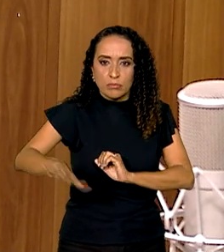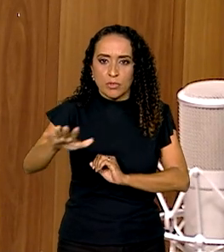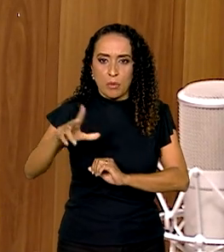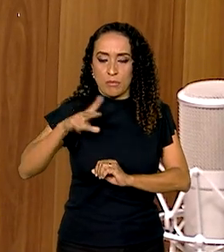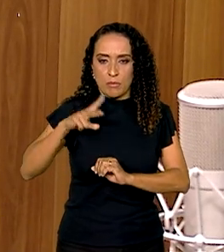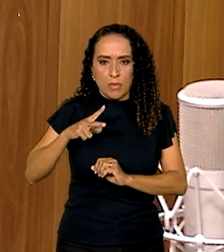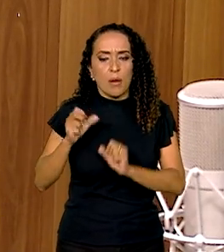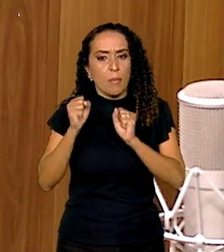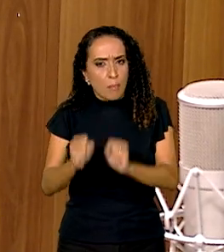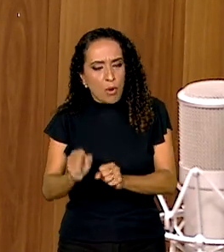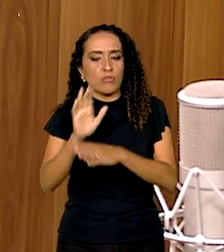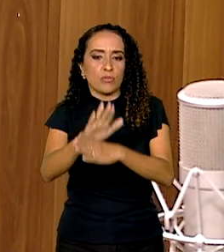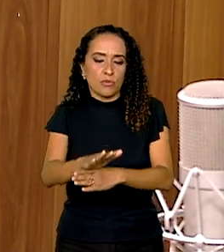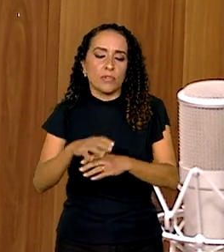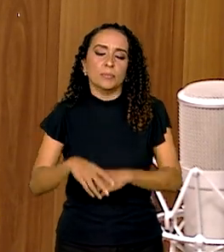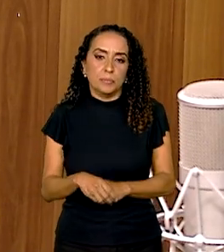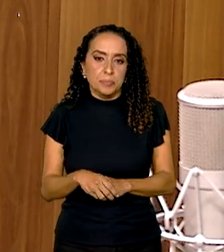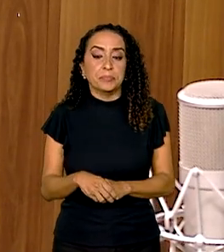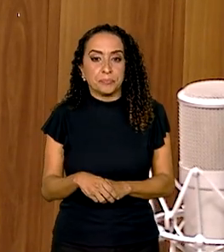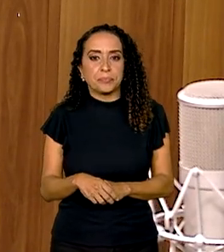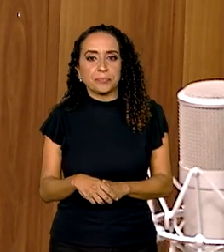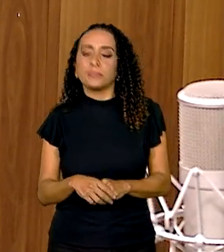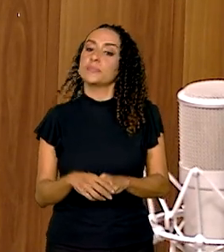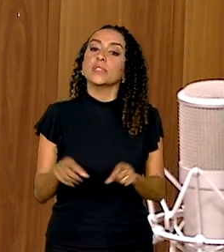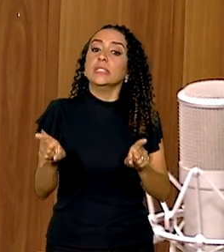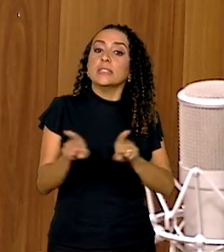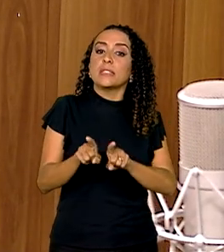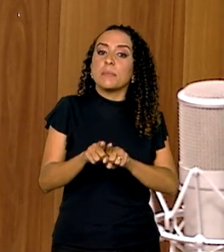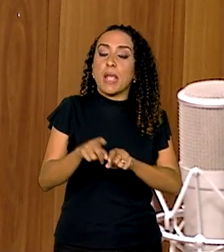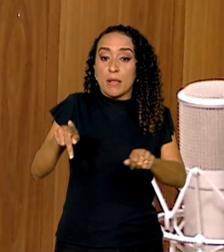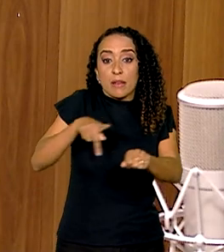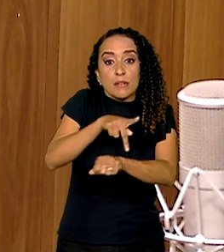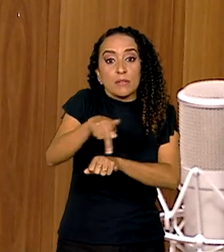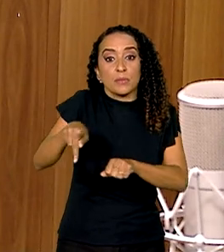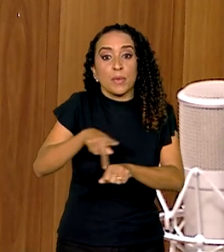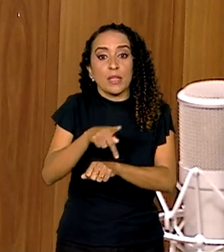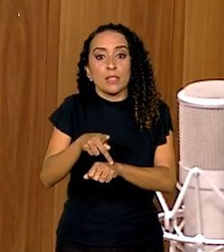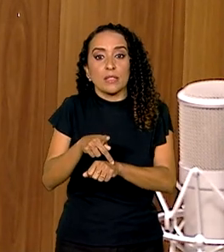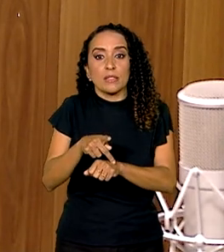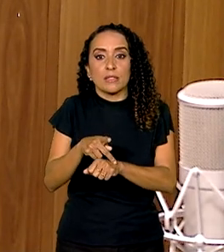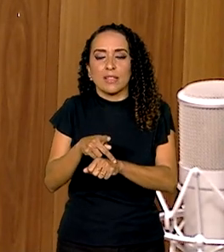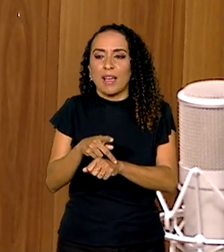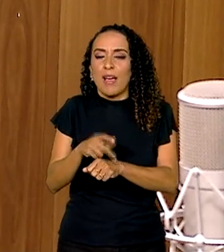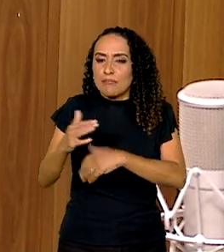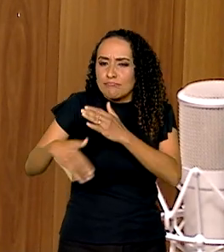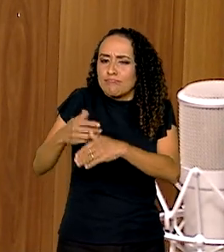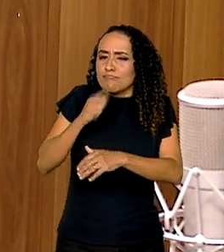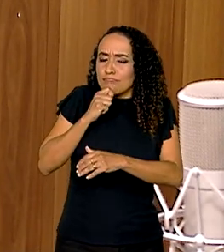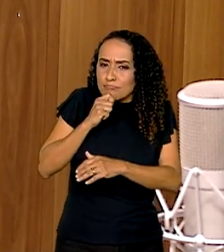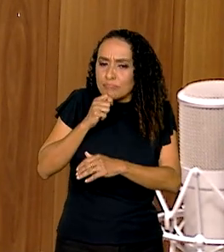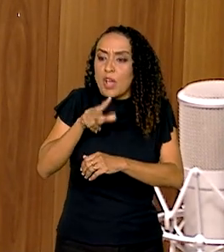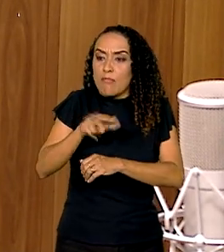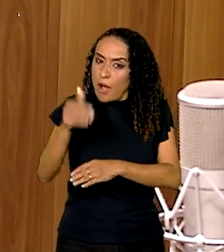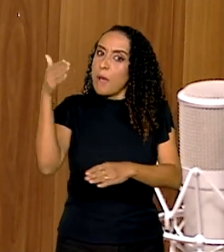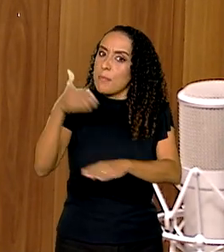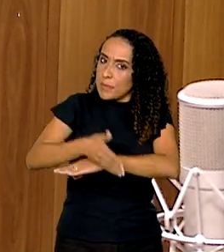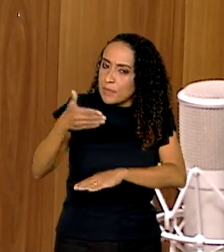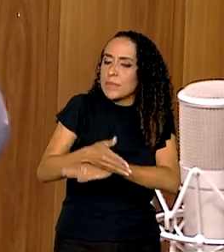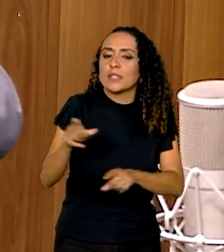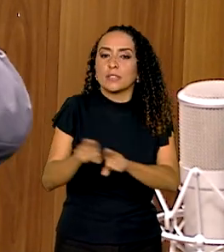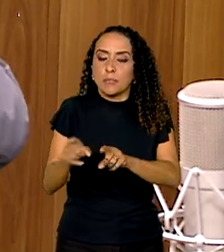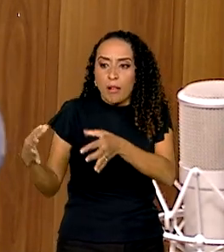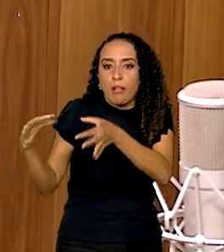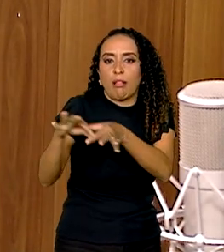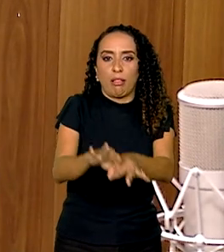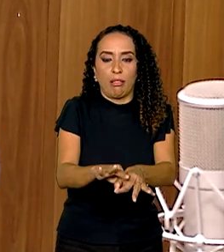poder ajudar. E também os países não desenvolvidos vão participar da